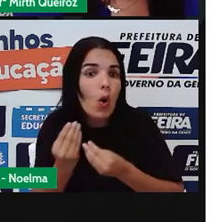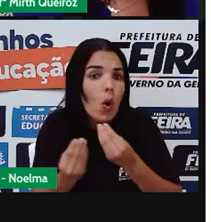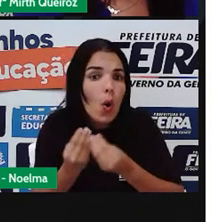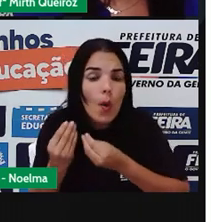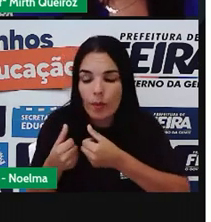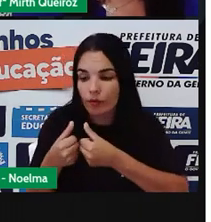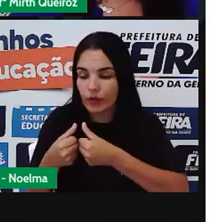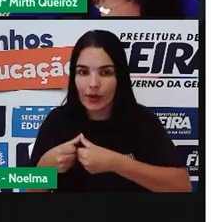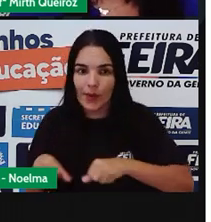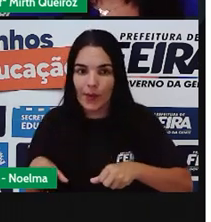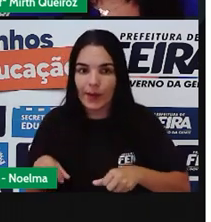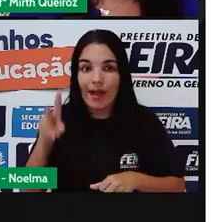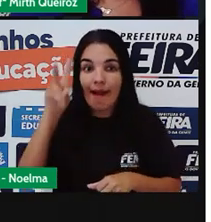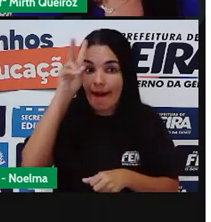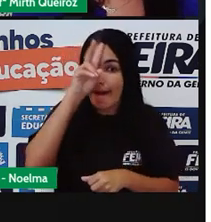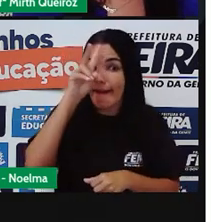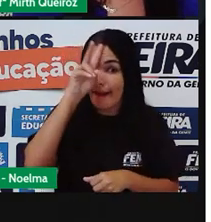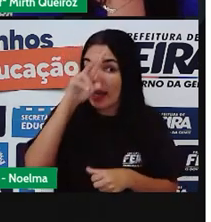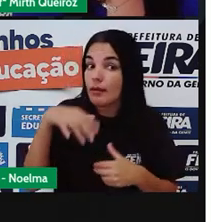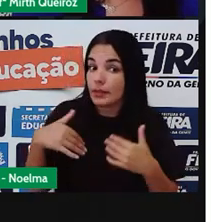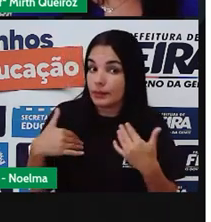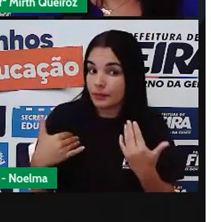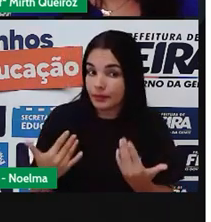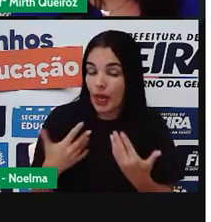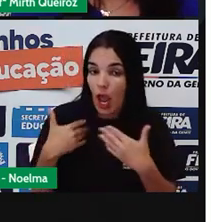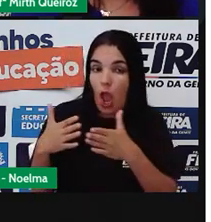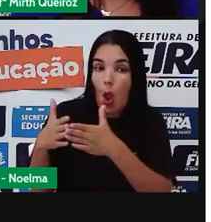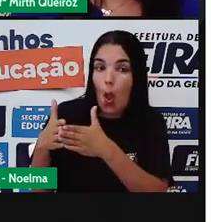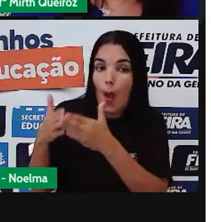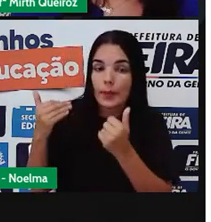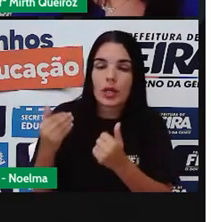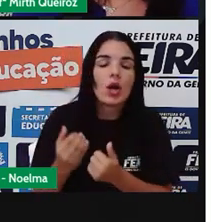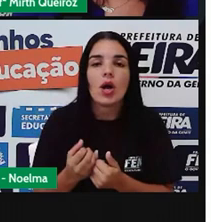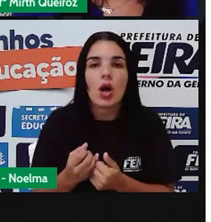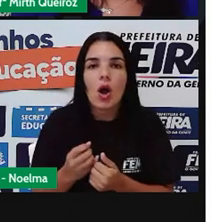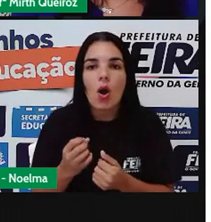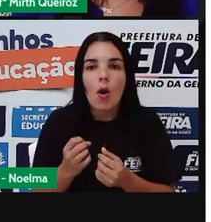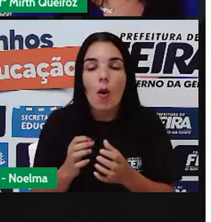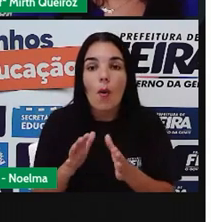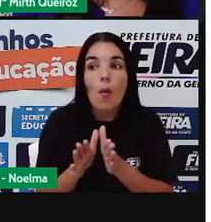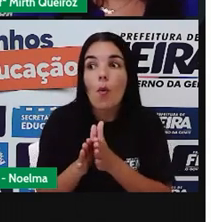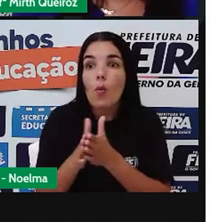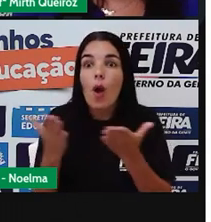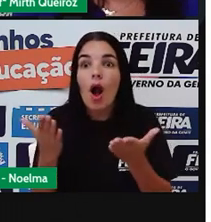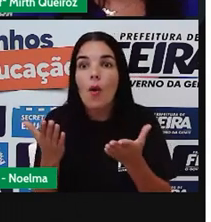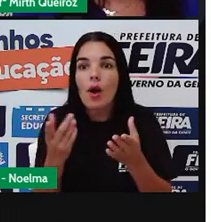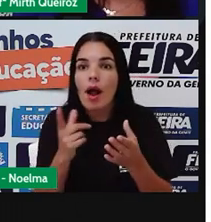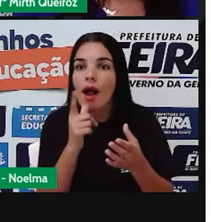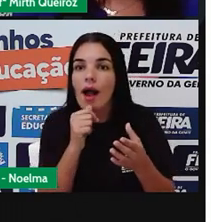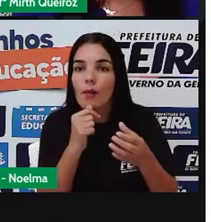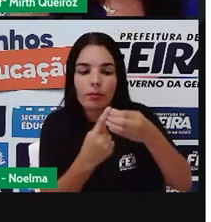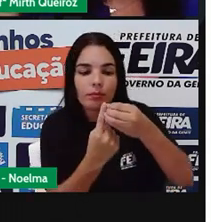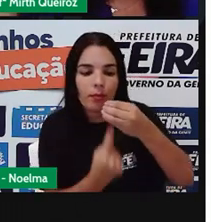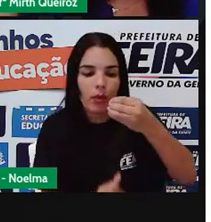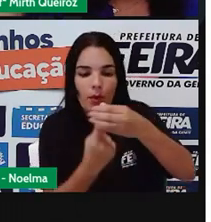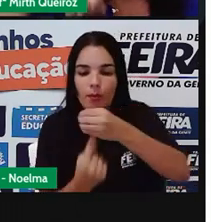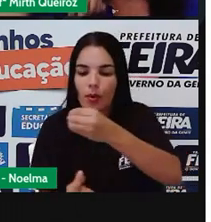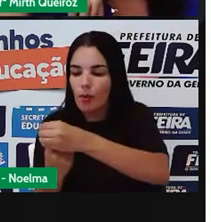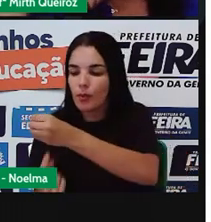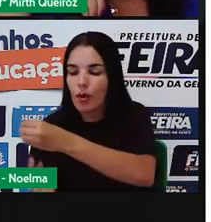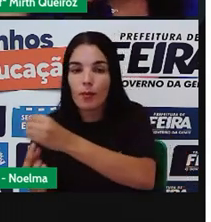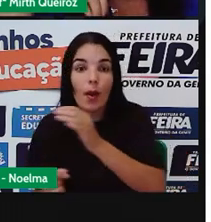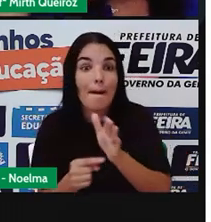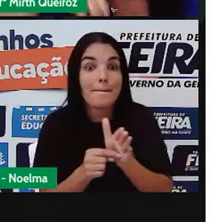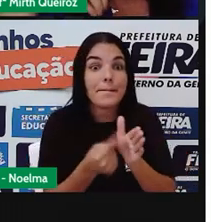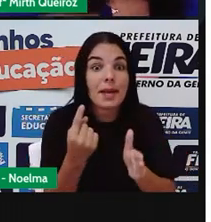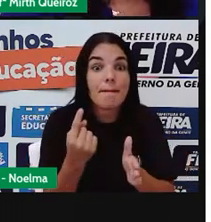aspecto dessa água, a cor dessa água, a quantidade de água, qual que desceu a água primeiro, a gotinha,